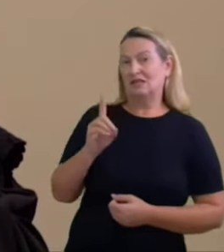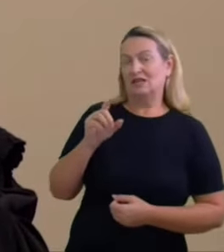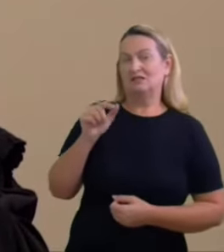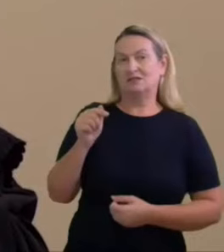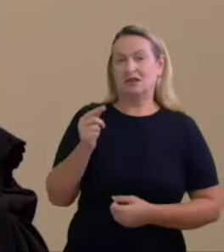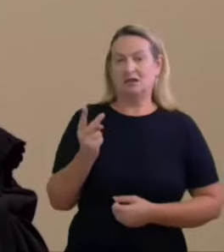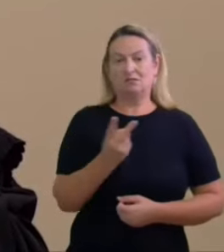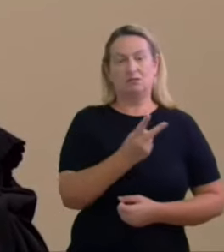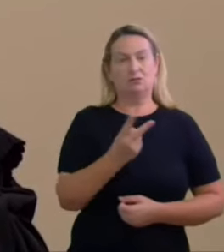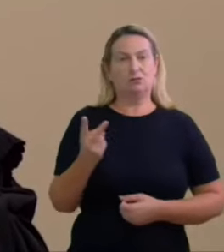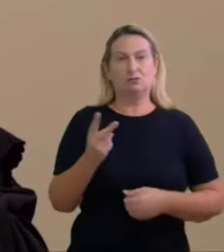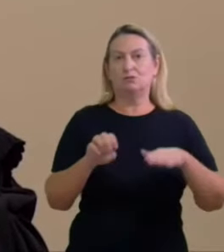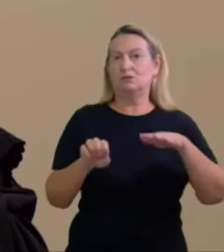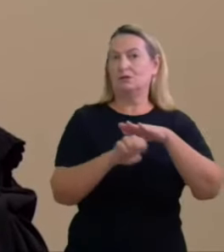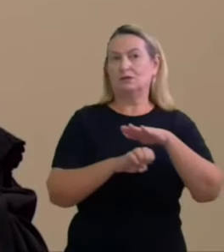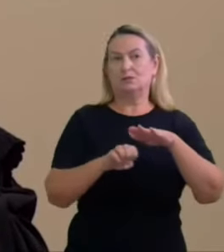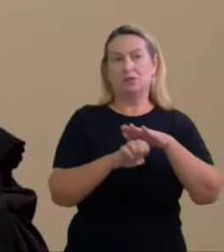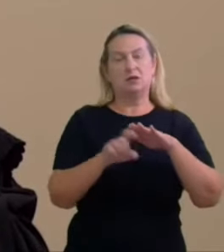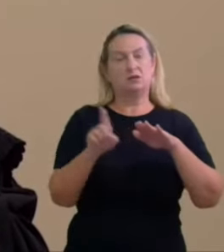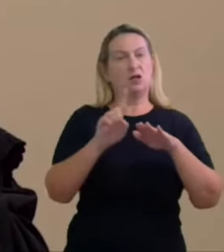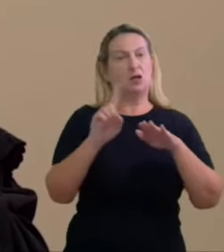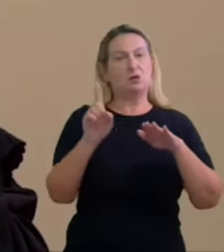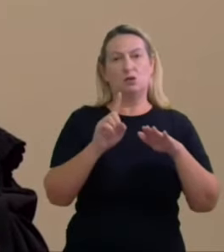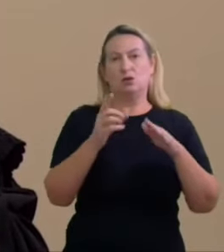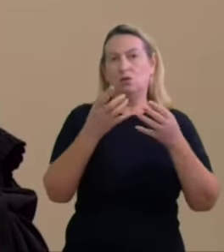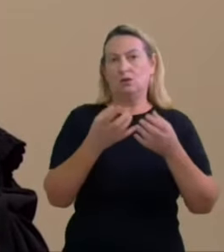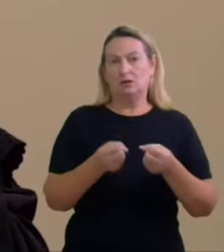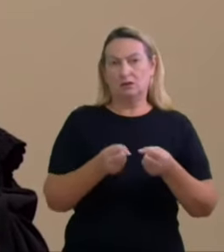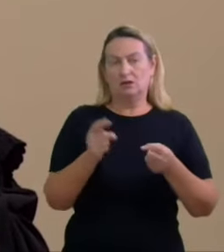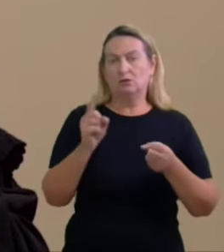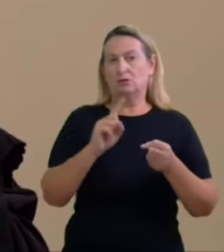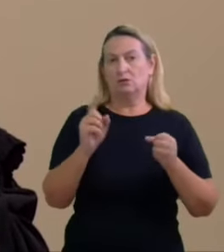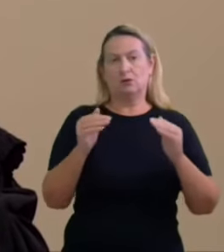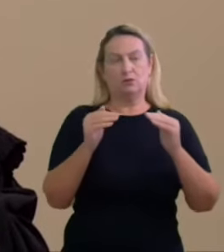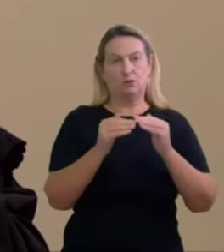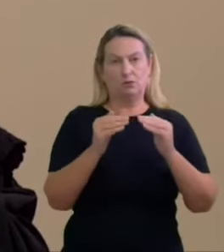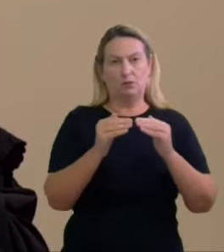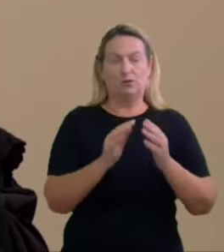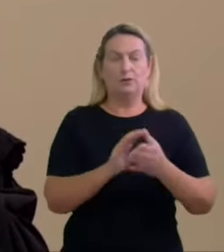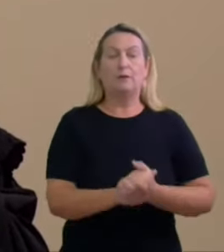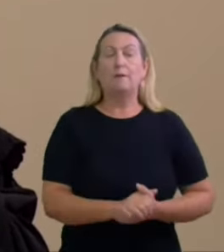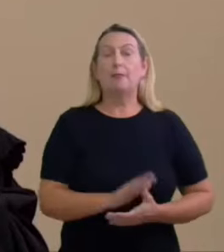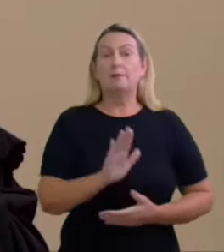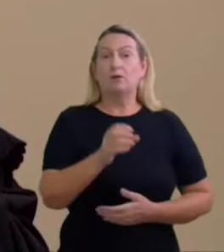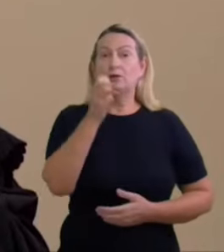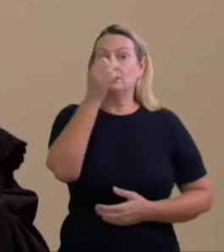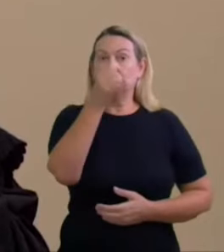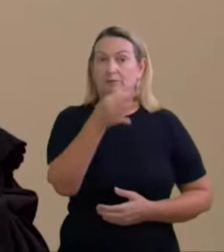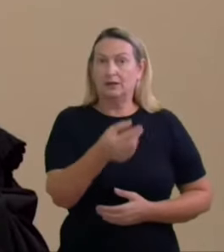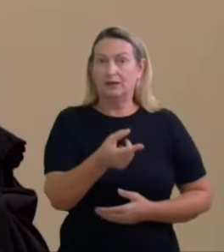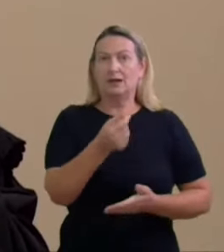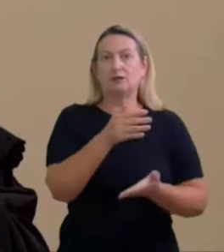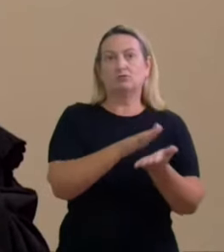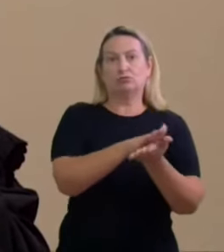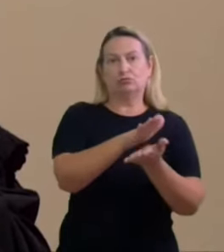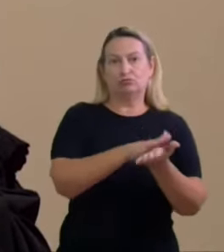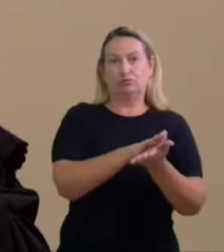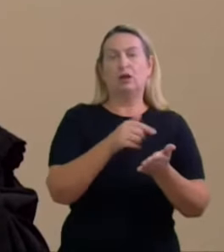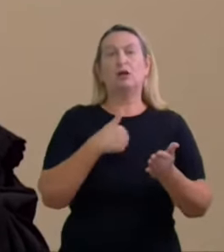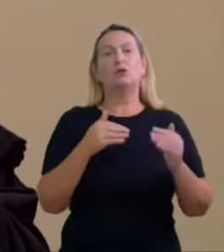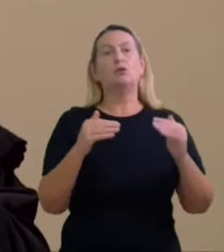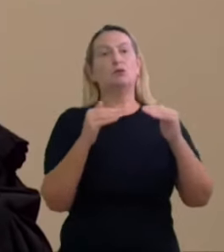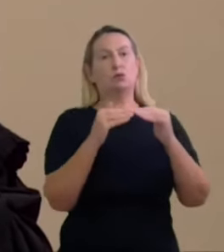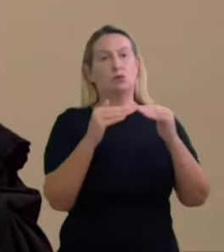bom agora eu terminei o que eu tinha de dizer em relação às despesas porque no mais eu concordo com o voto do eminente relator eu tenho um